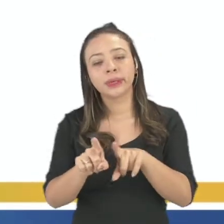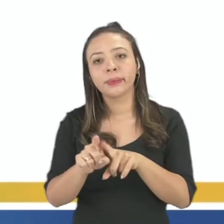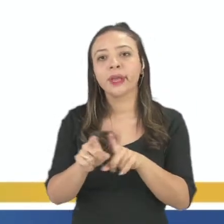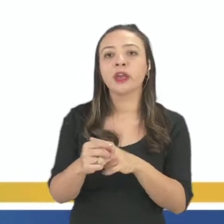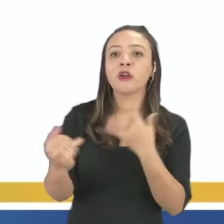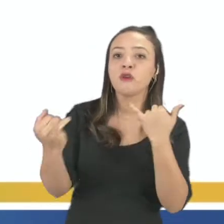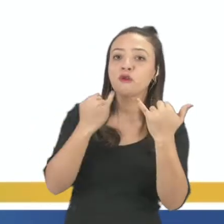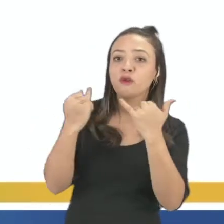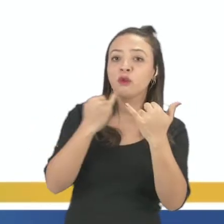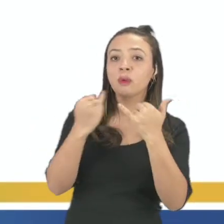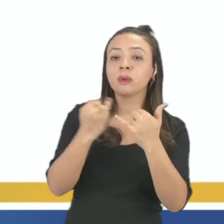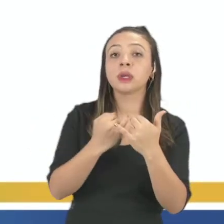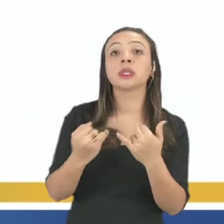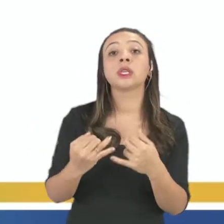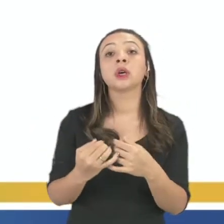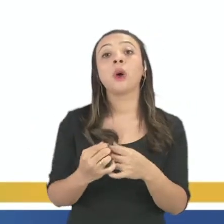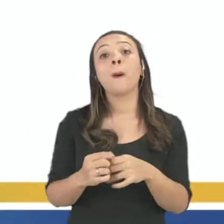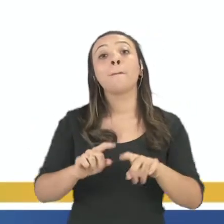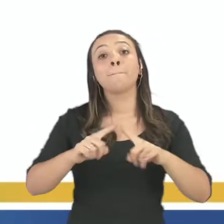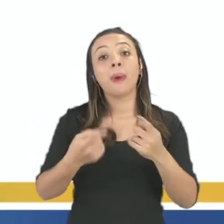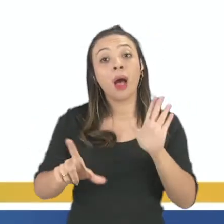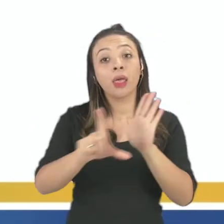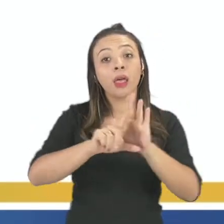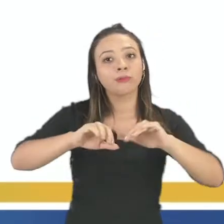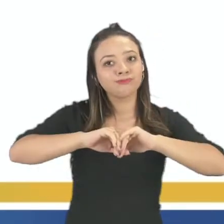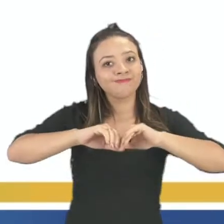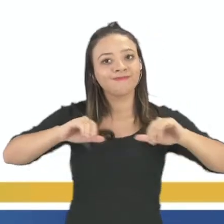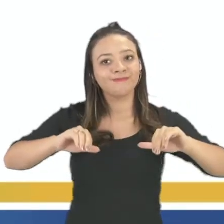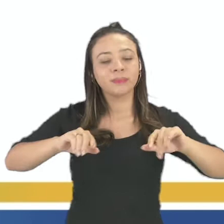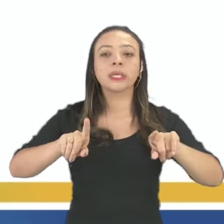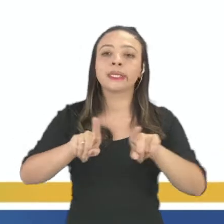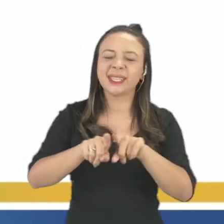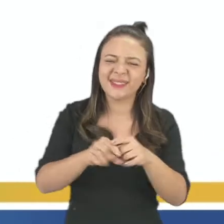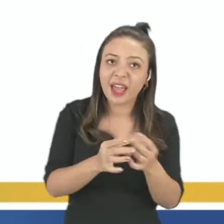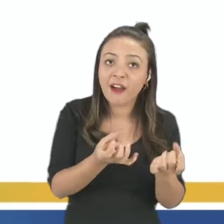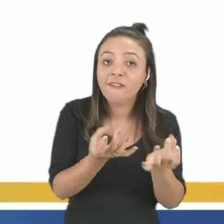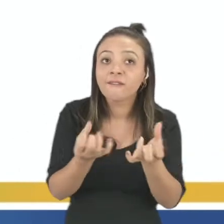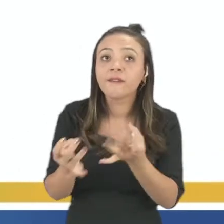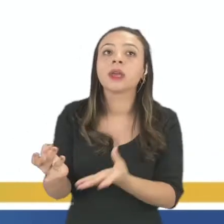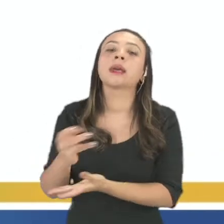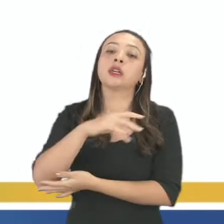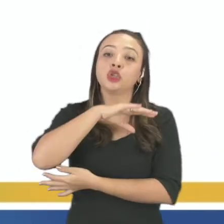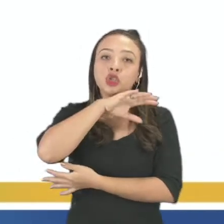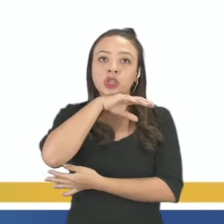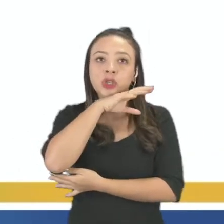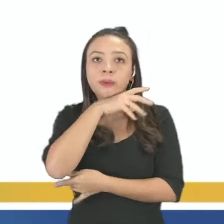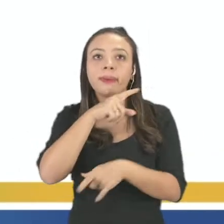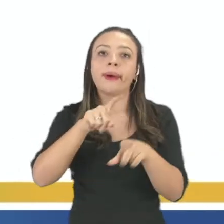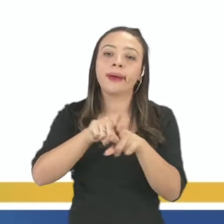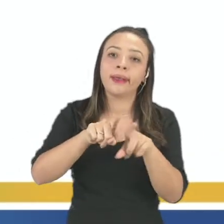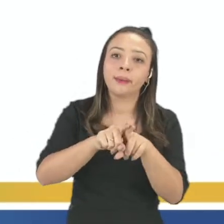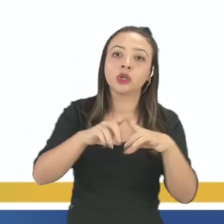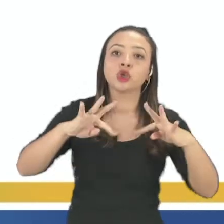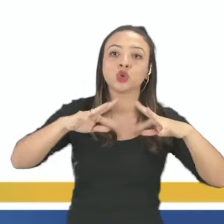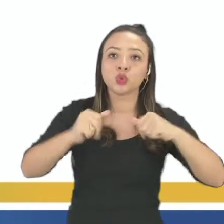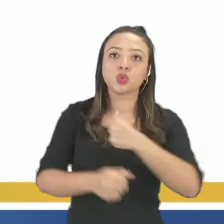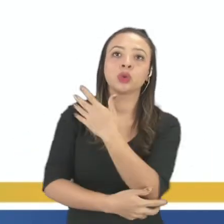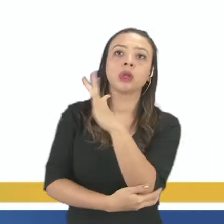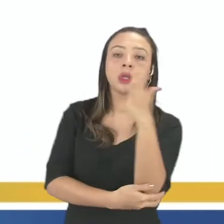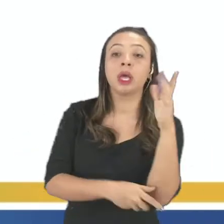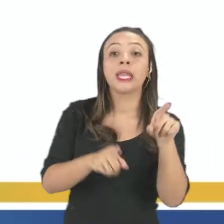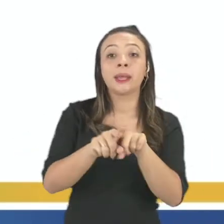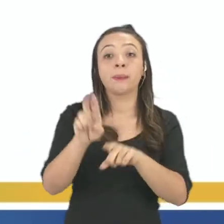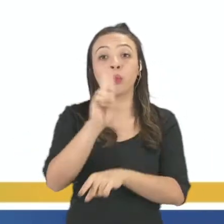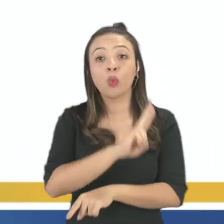forma ilegal. O tráfico de animais, a extração de princípios ativos e a utilização do